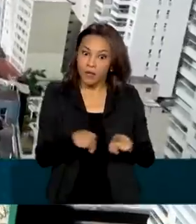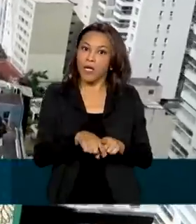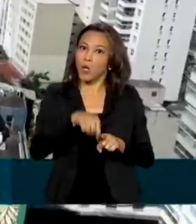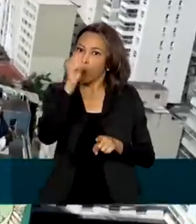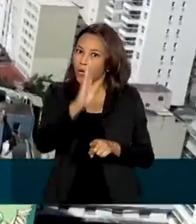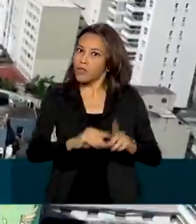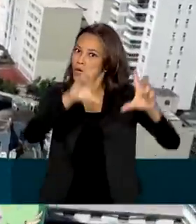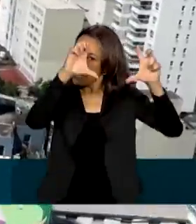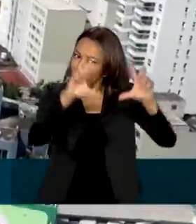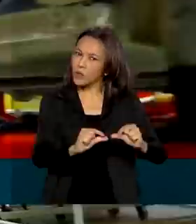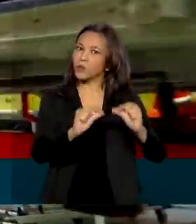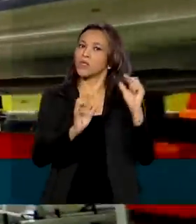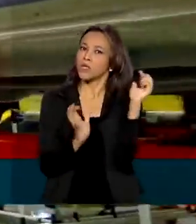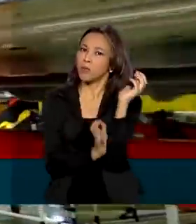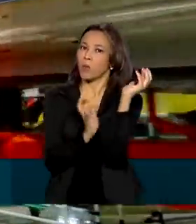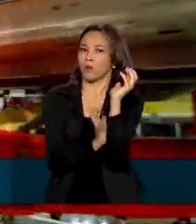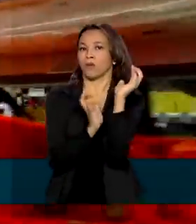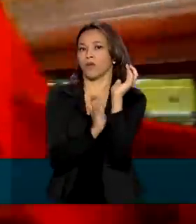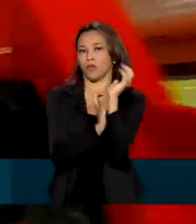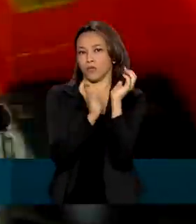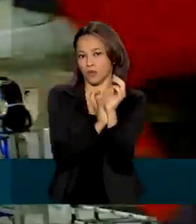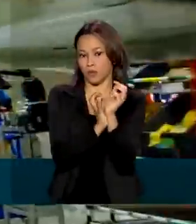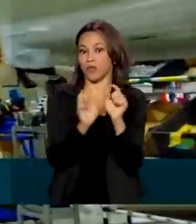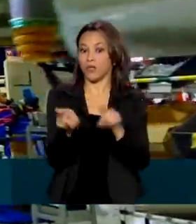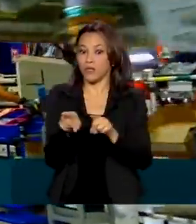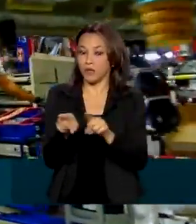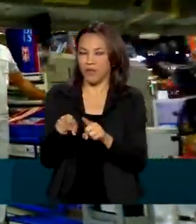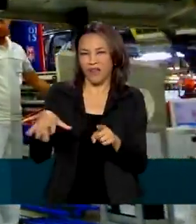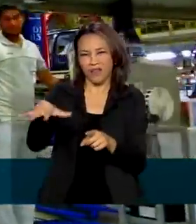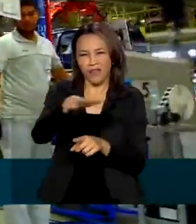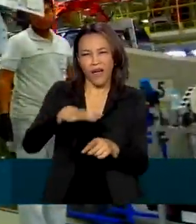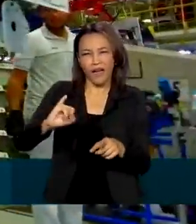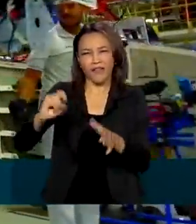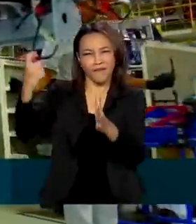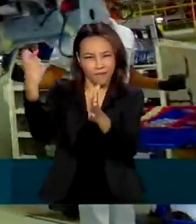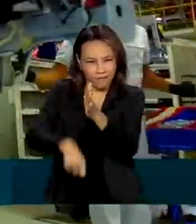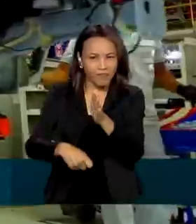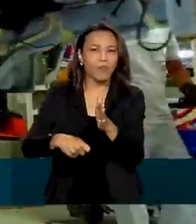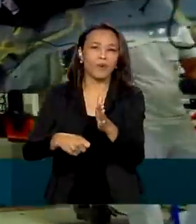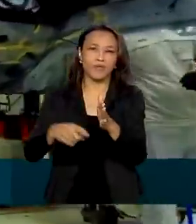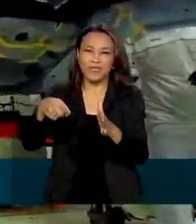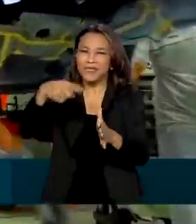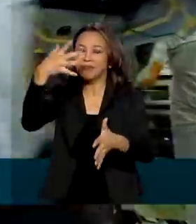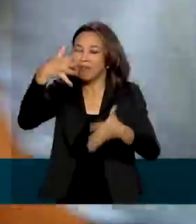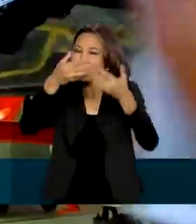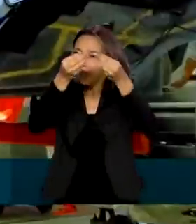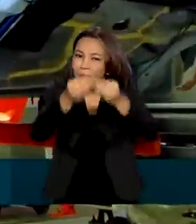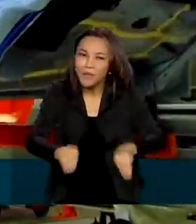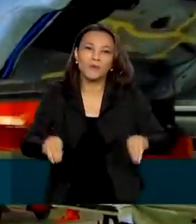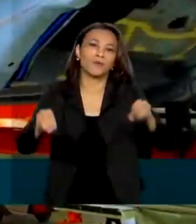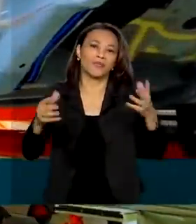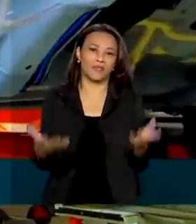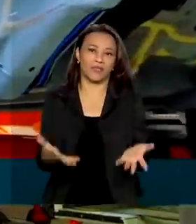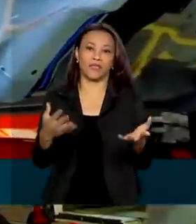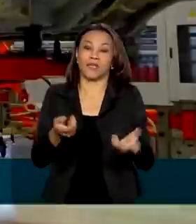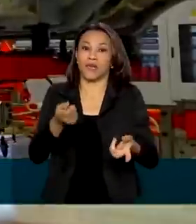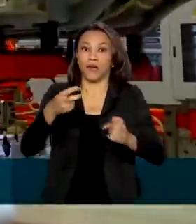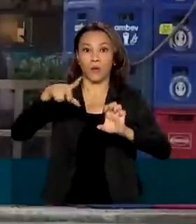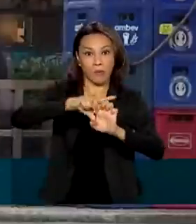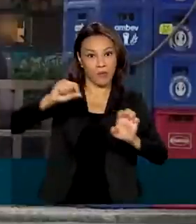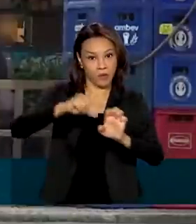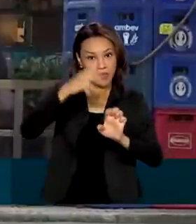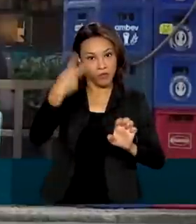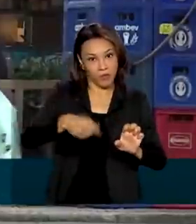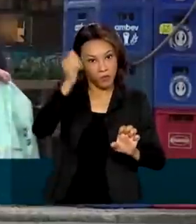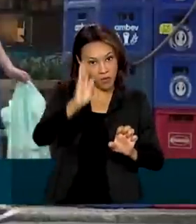excesso de burocracia e a complexidade fiscal, que acabam prejudicando a concorrência e o empreendedorismo no país.